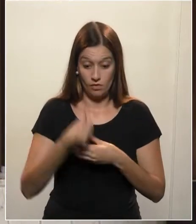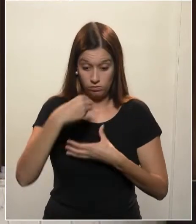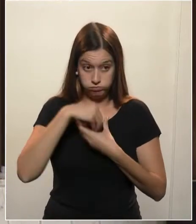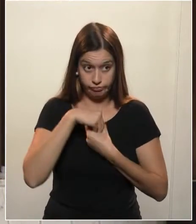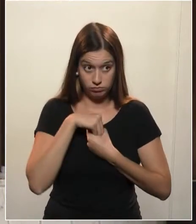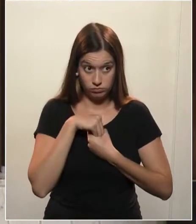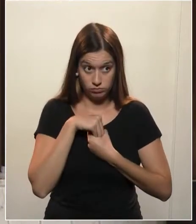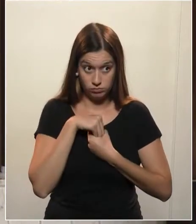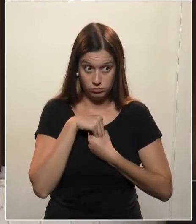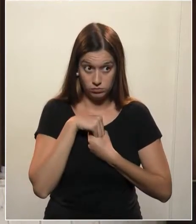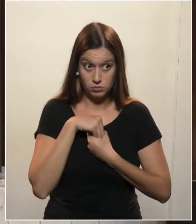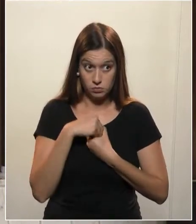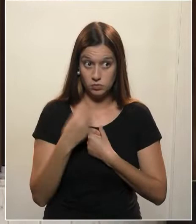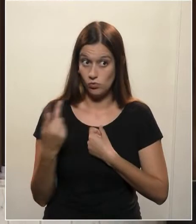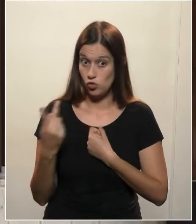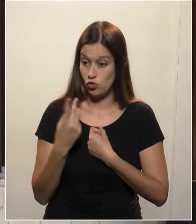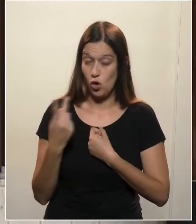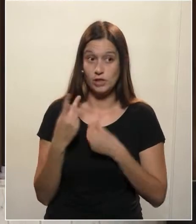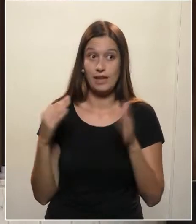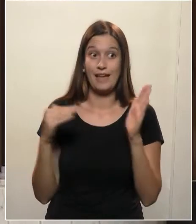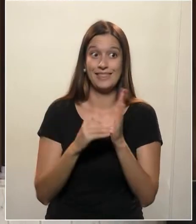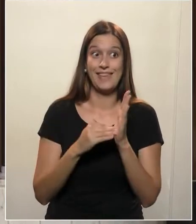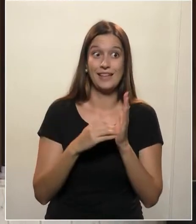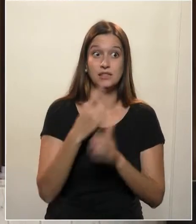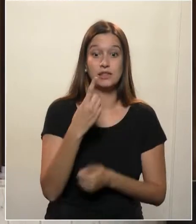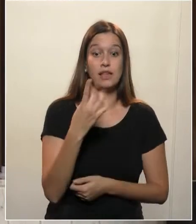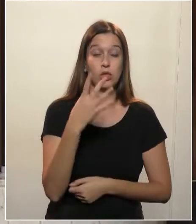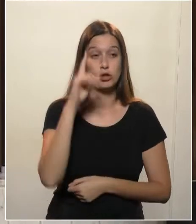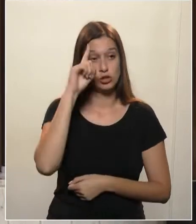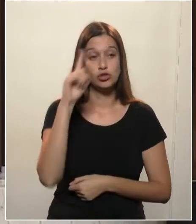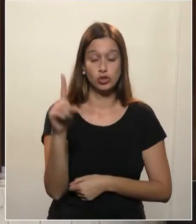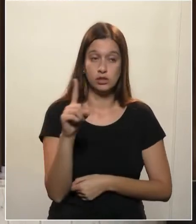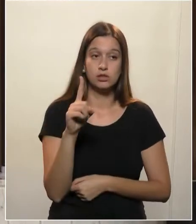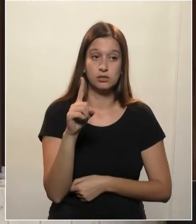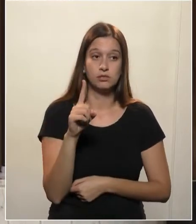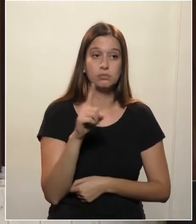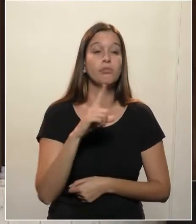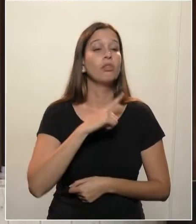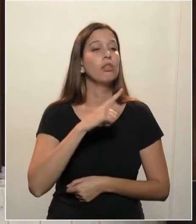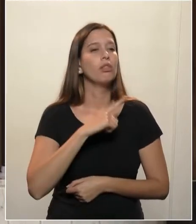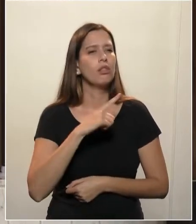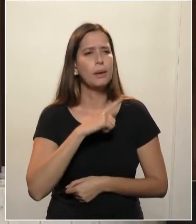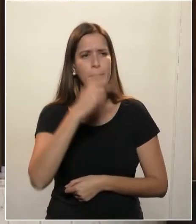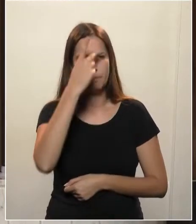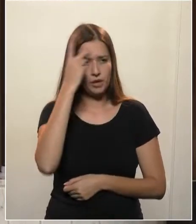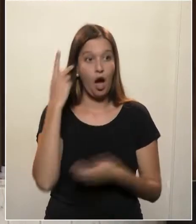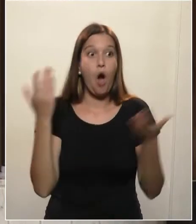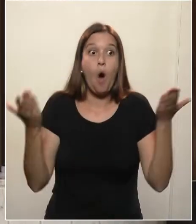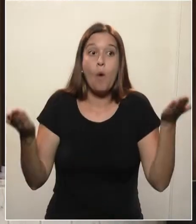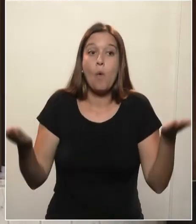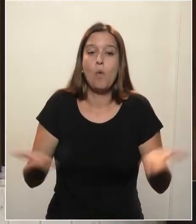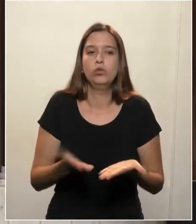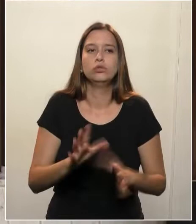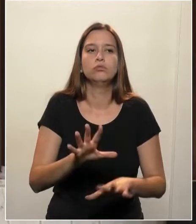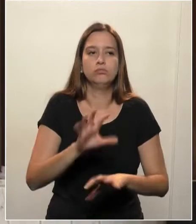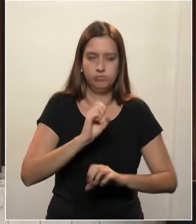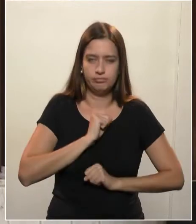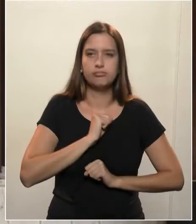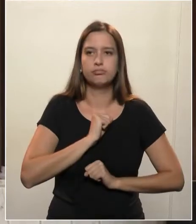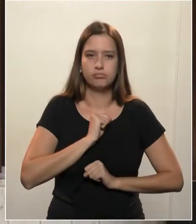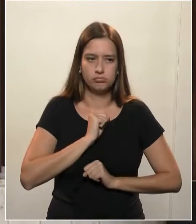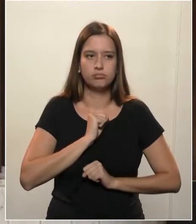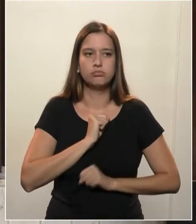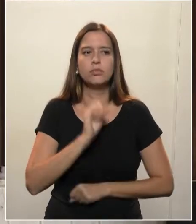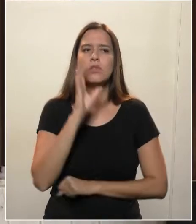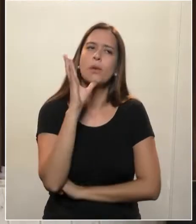Muitas pessoas que estão se infectando hoje, elas vão desenvolver a doença daqui a 5 dias, daqui a uma